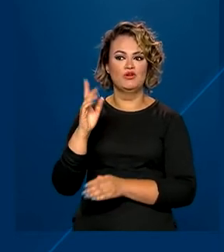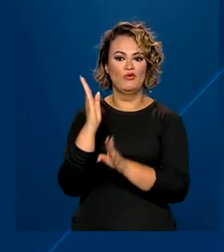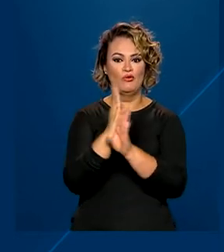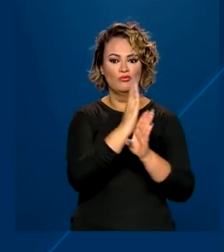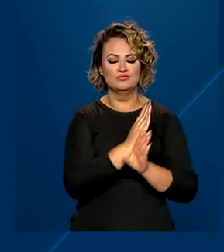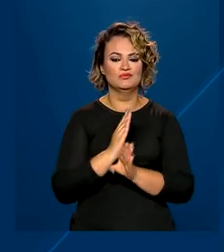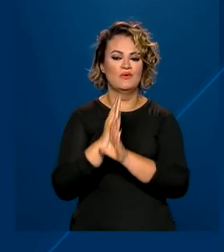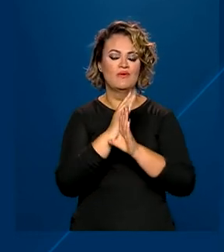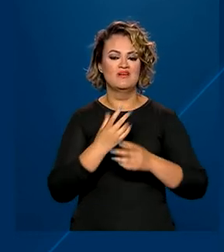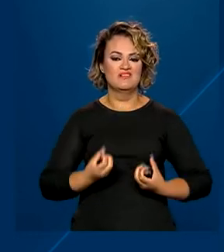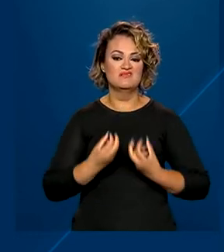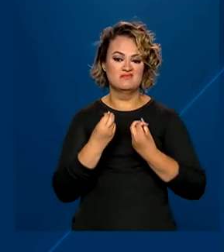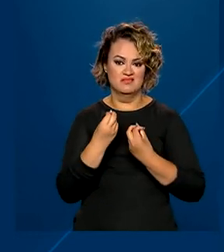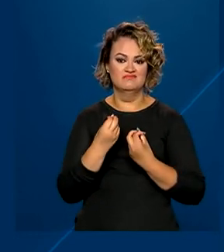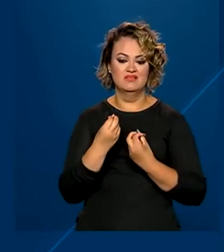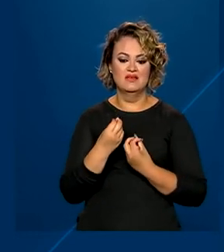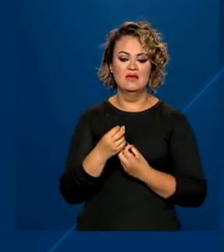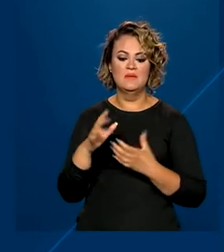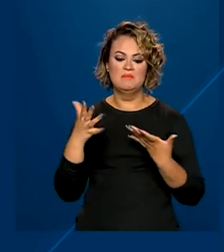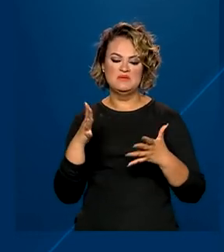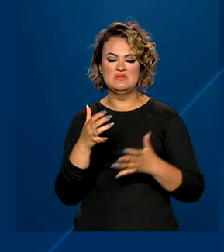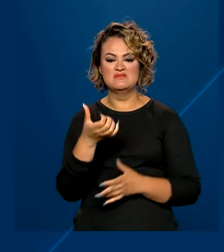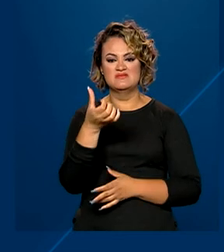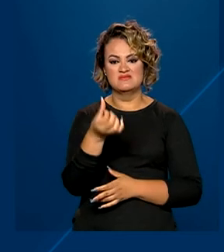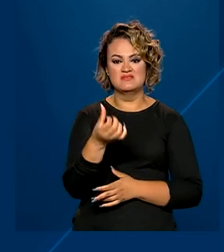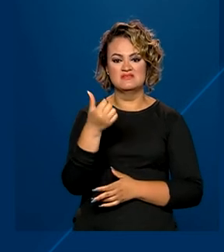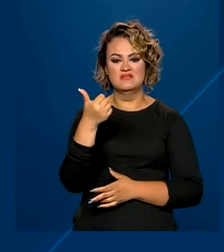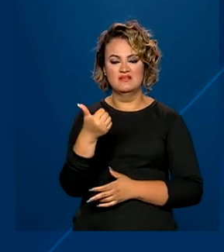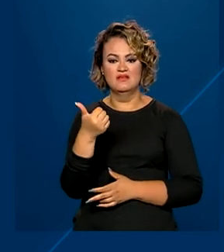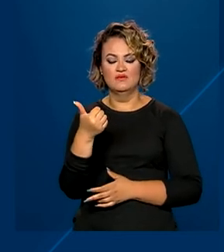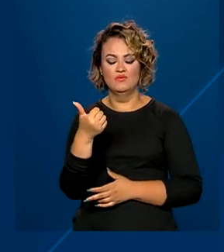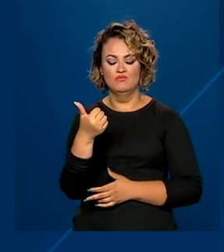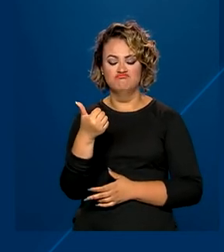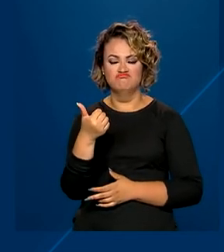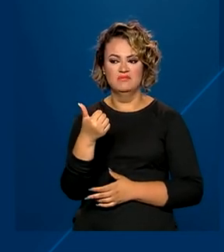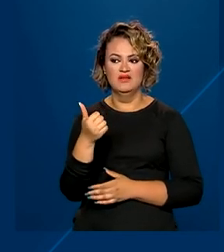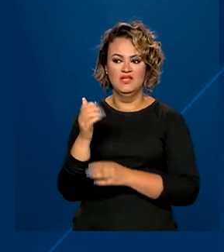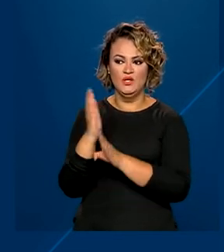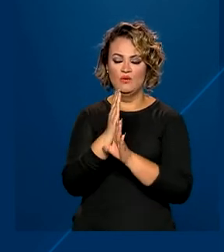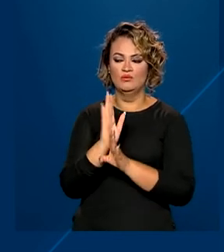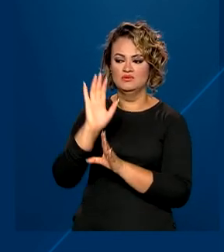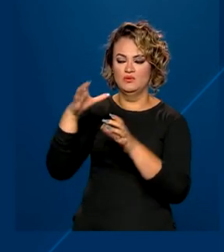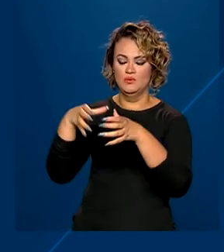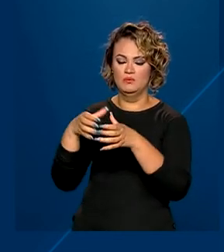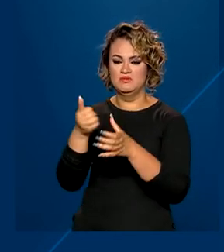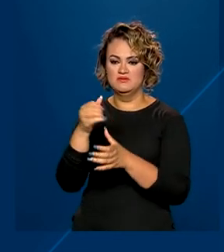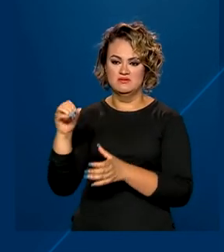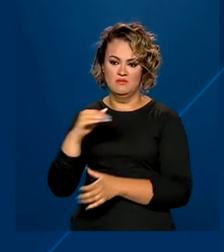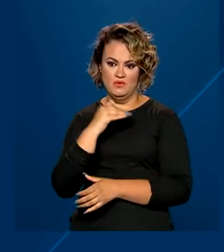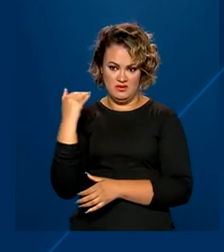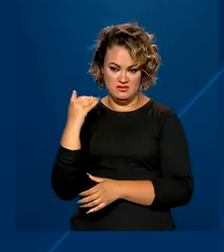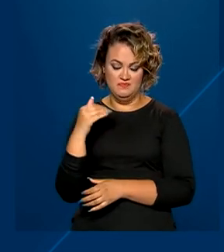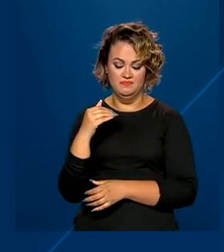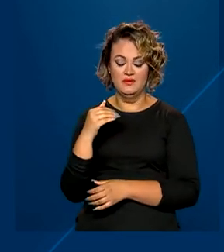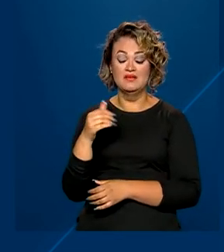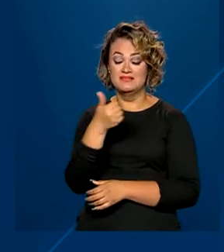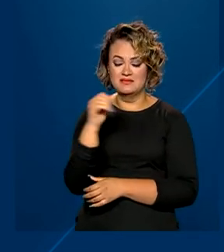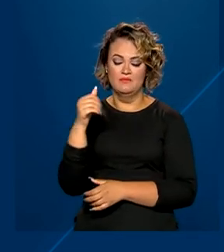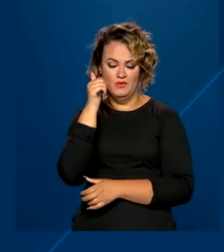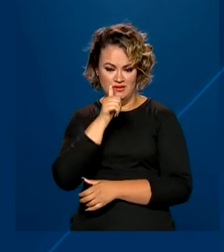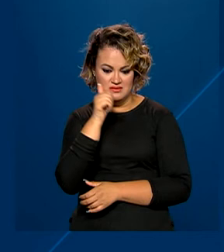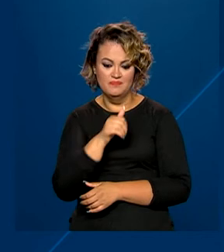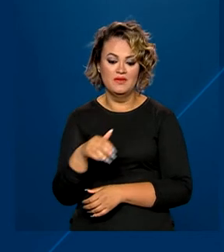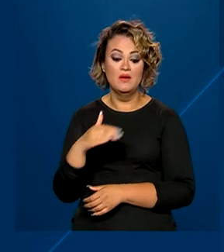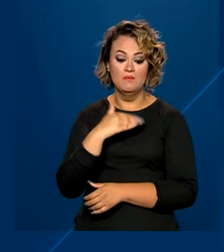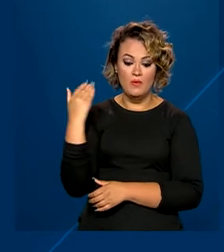2021, uma média de 61 casos a cada 100 mil mulheres. A taxa de mortalidade ficou em 14 a cada 100